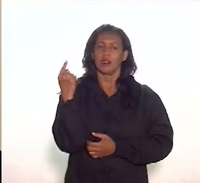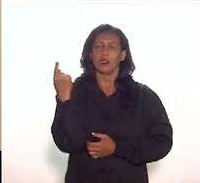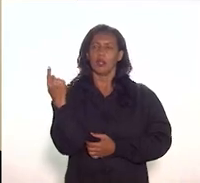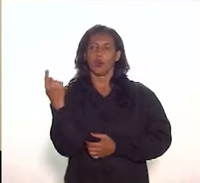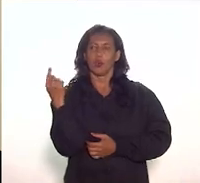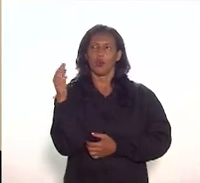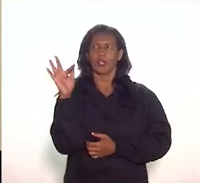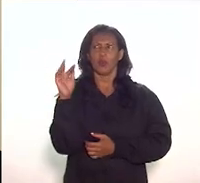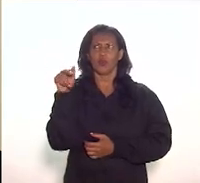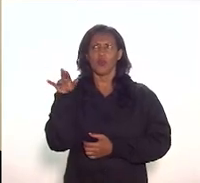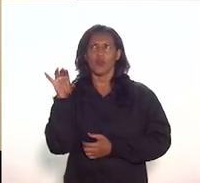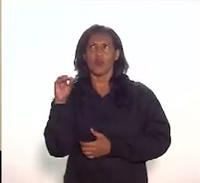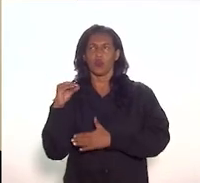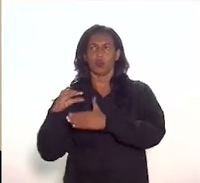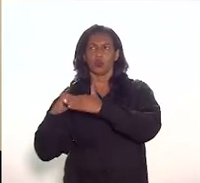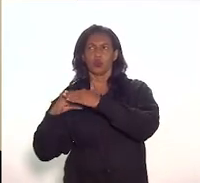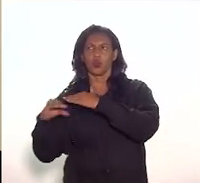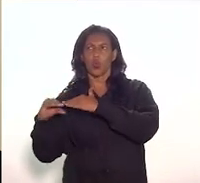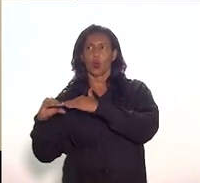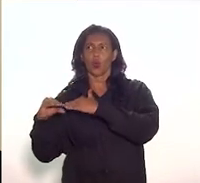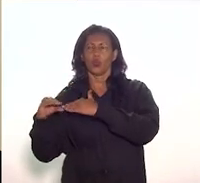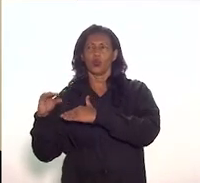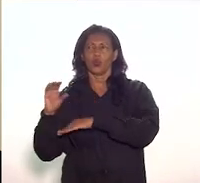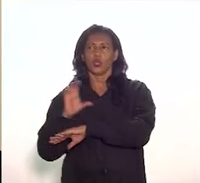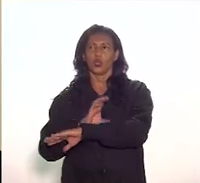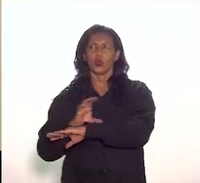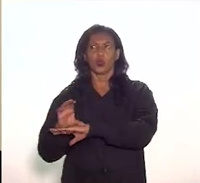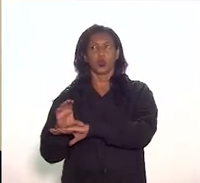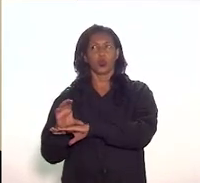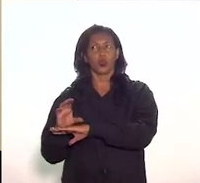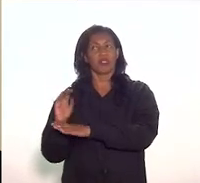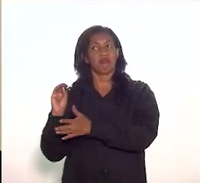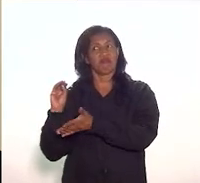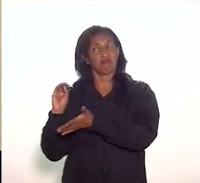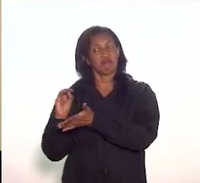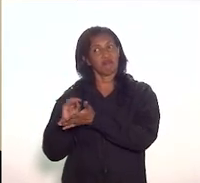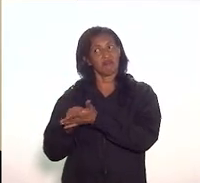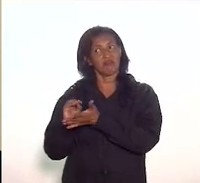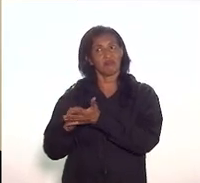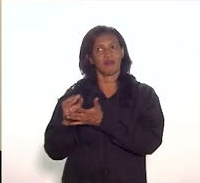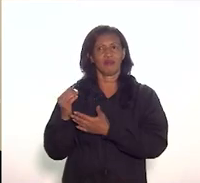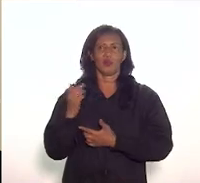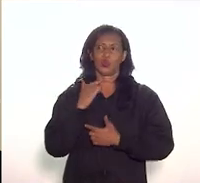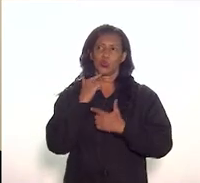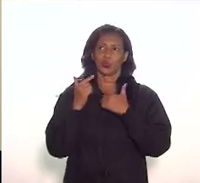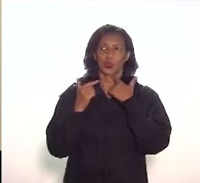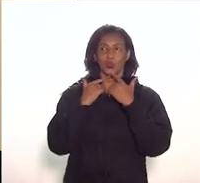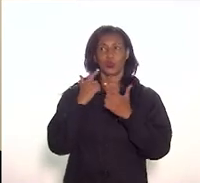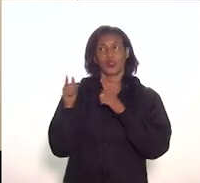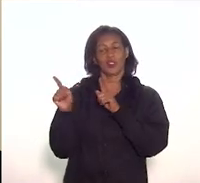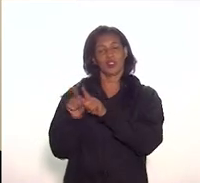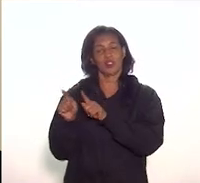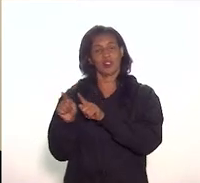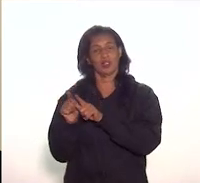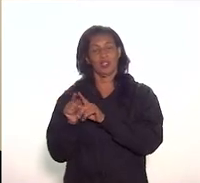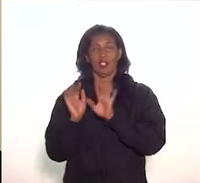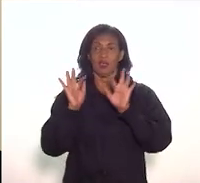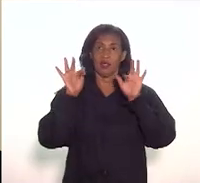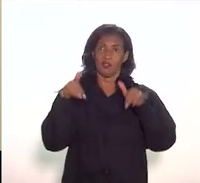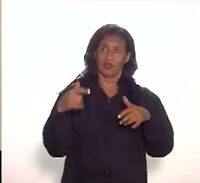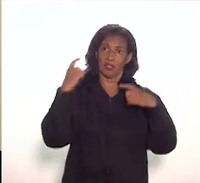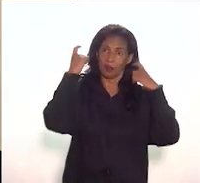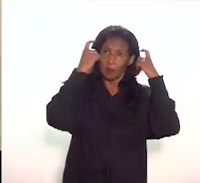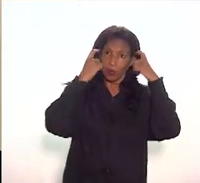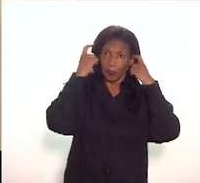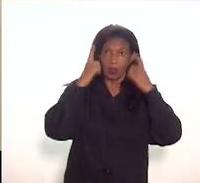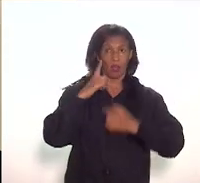fundo estadual de cultura mas acho complexo também enfim é uma preocupação que